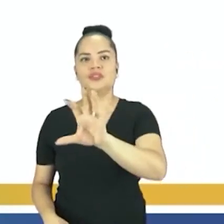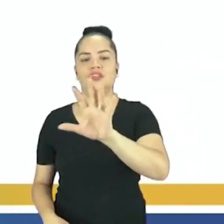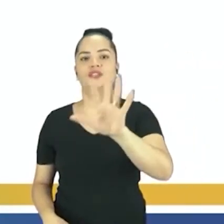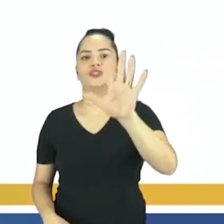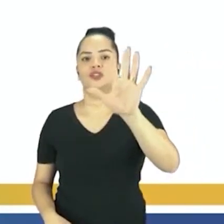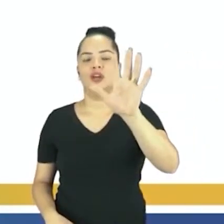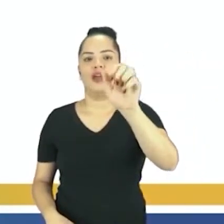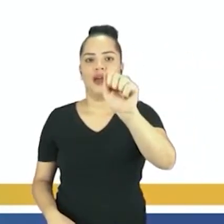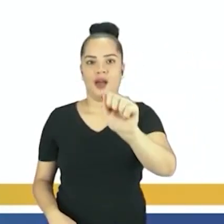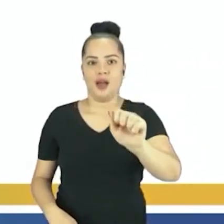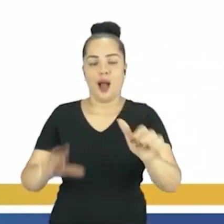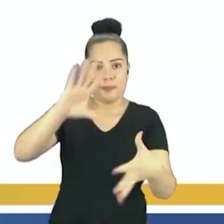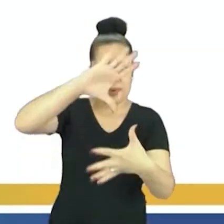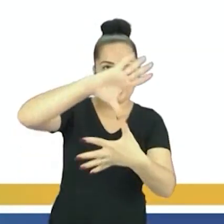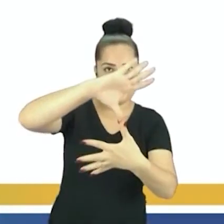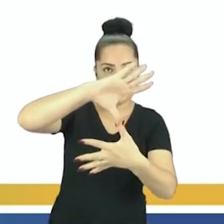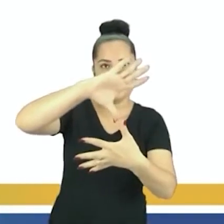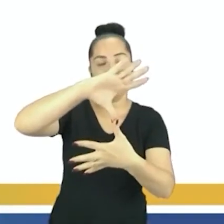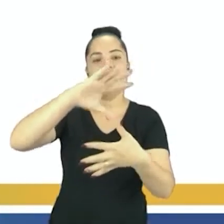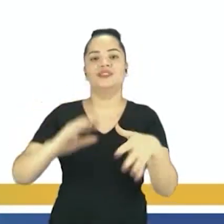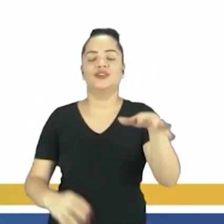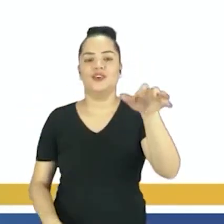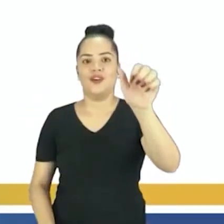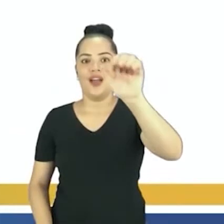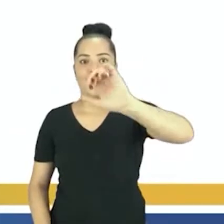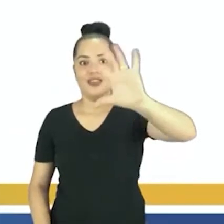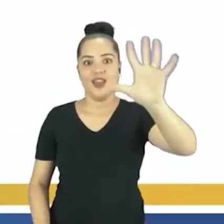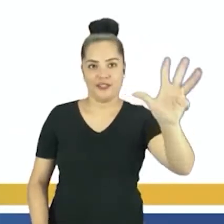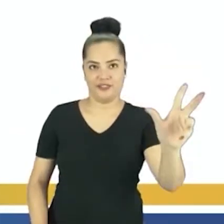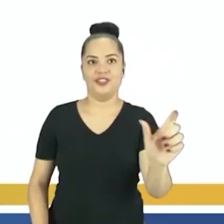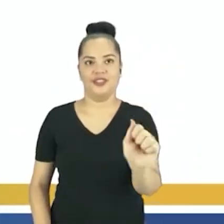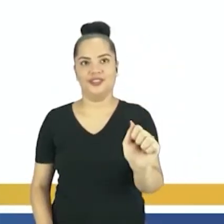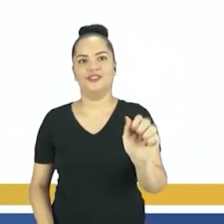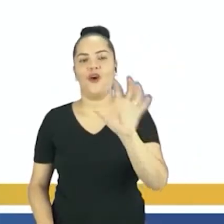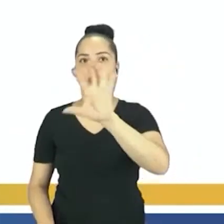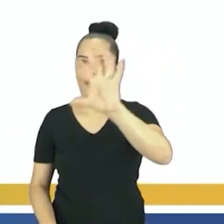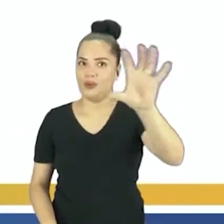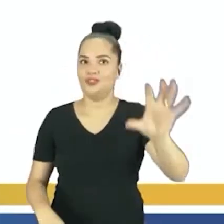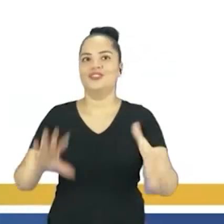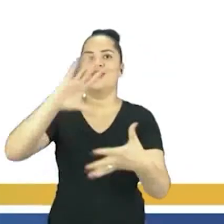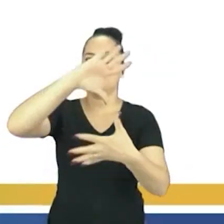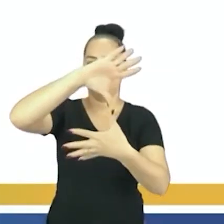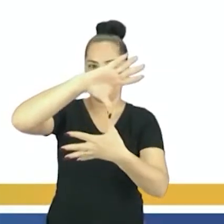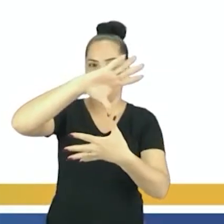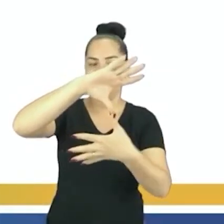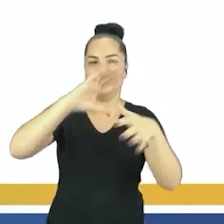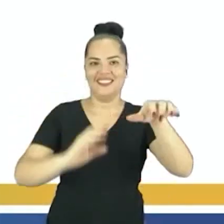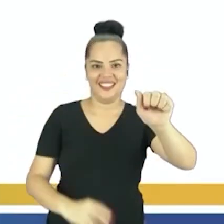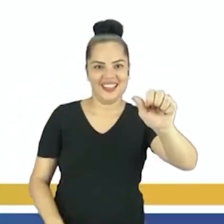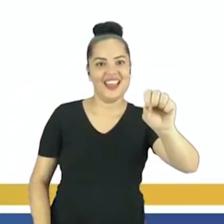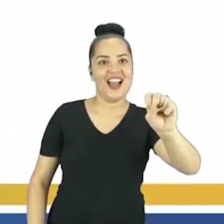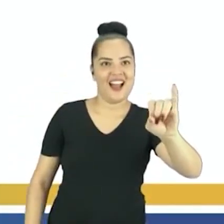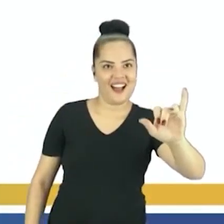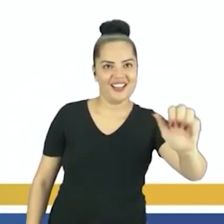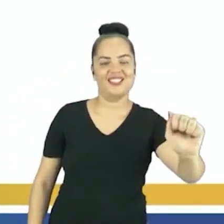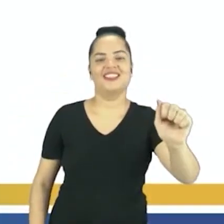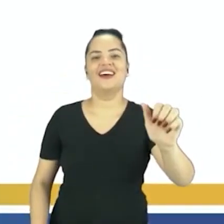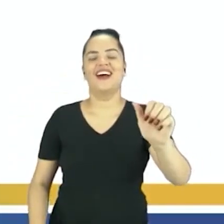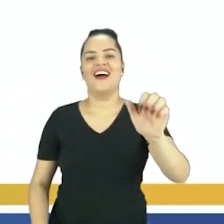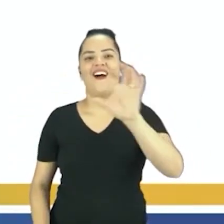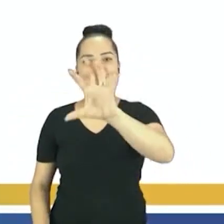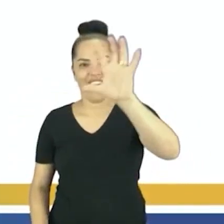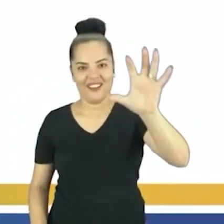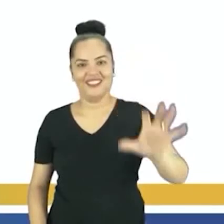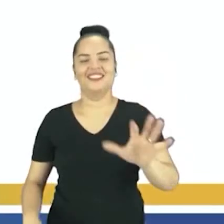C. Continente africano e maior parte da Ásia. Letra B. Continente africano e